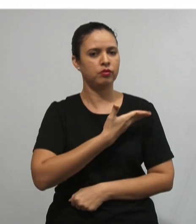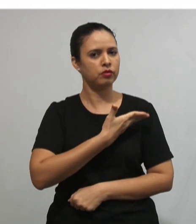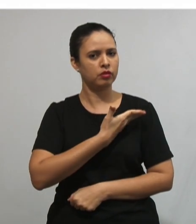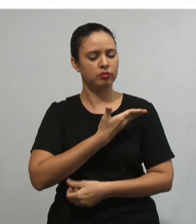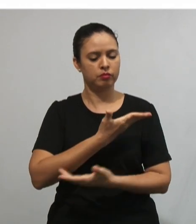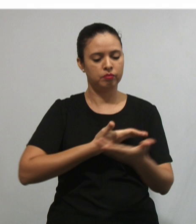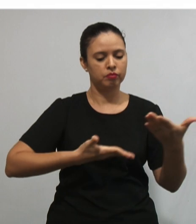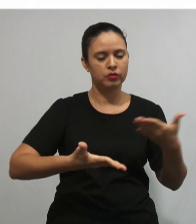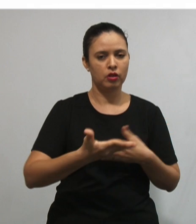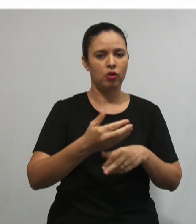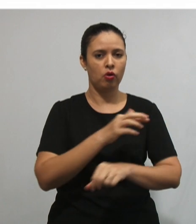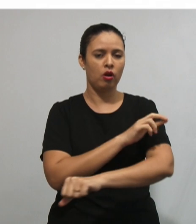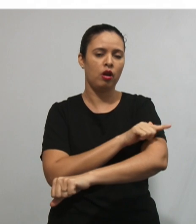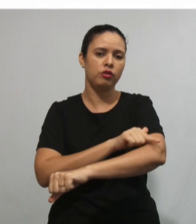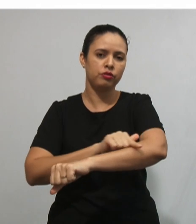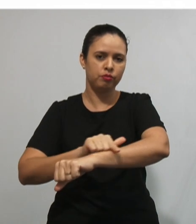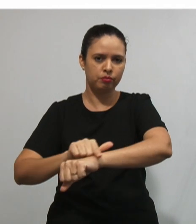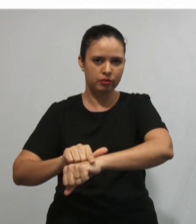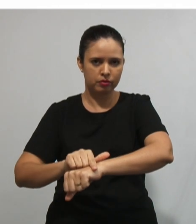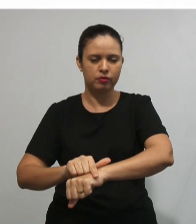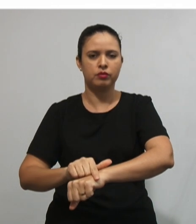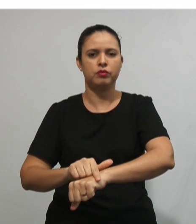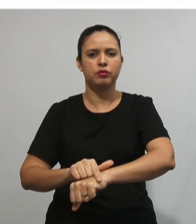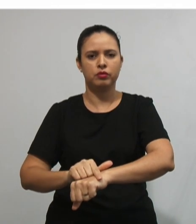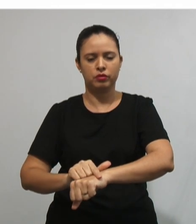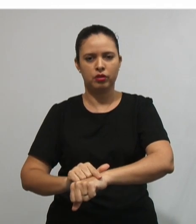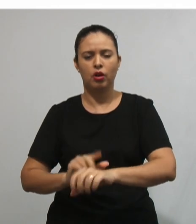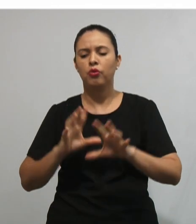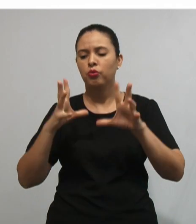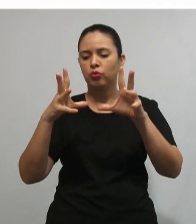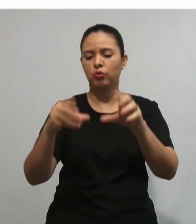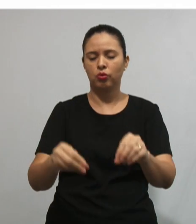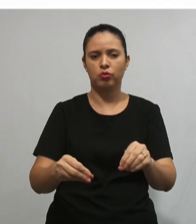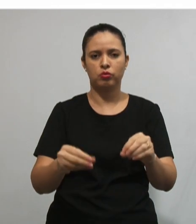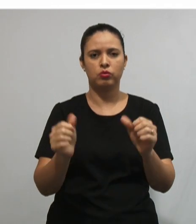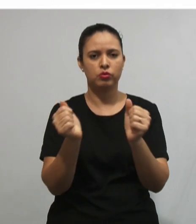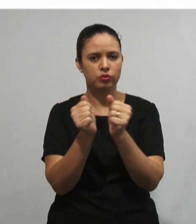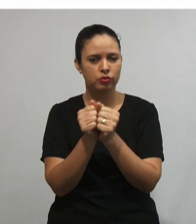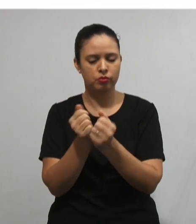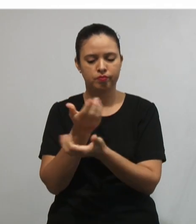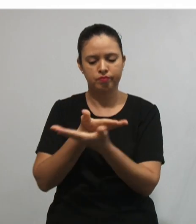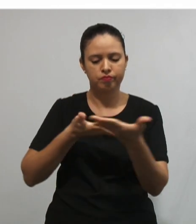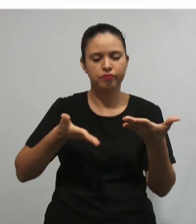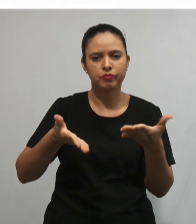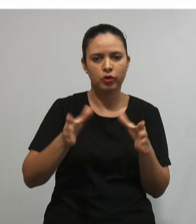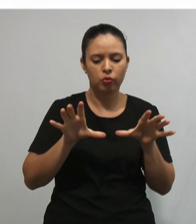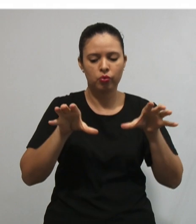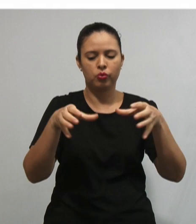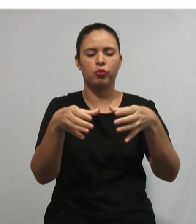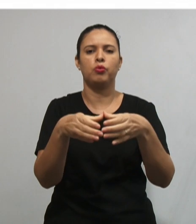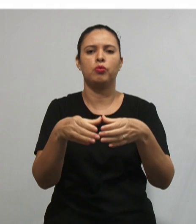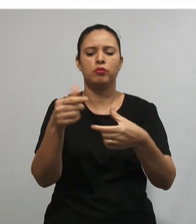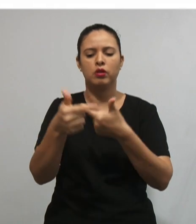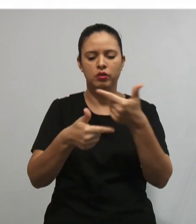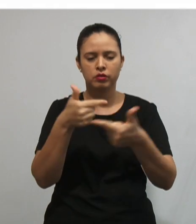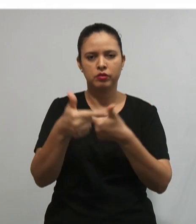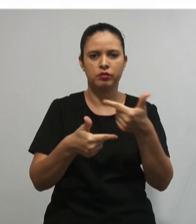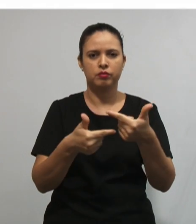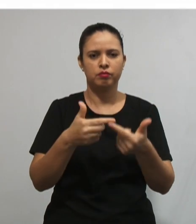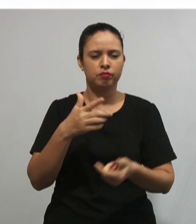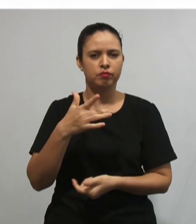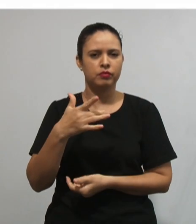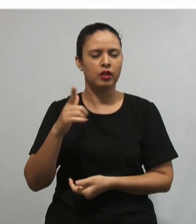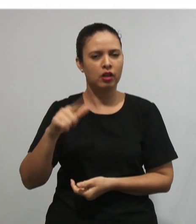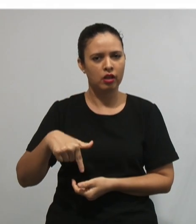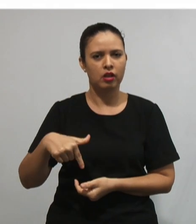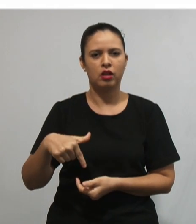respeito mútuo, a cooperação, todos cooperando, a coletividade, a solidariedade,